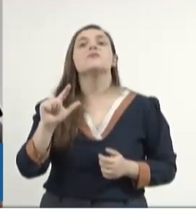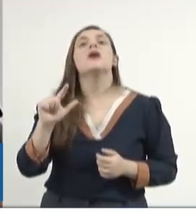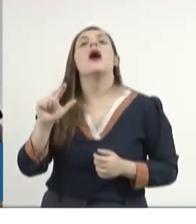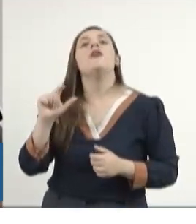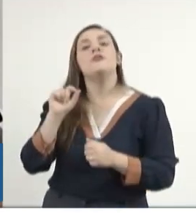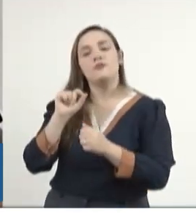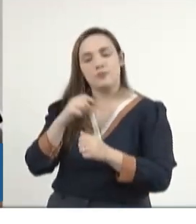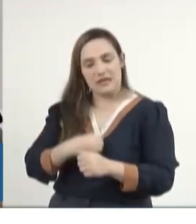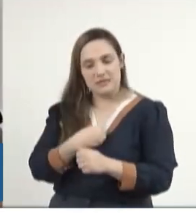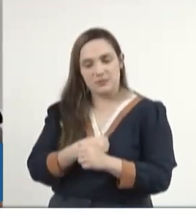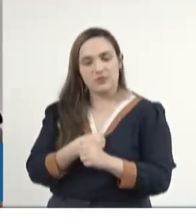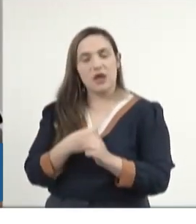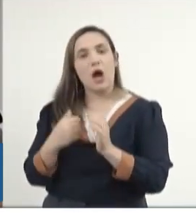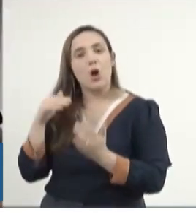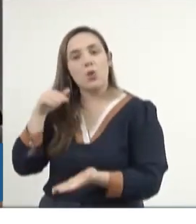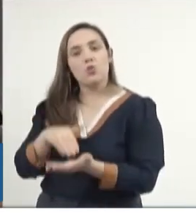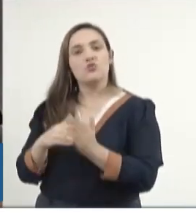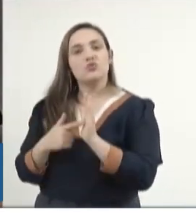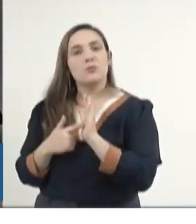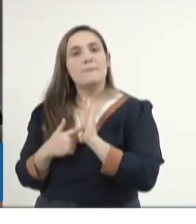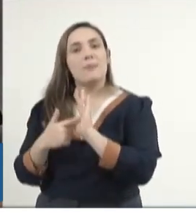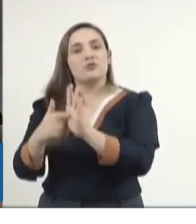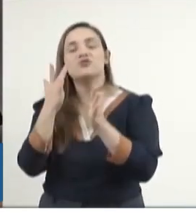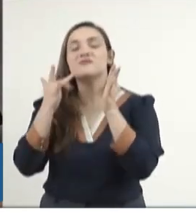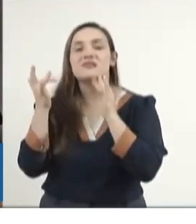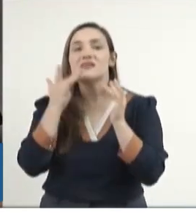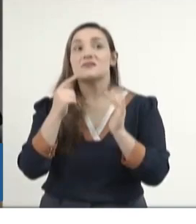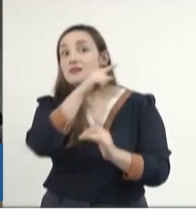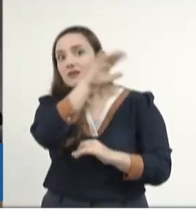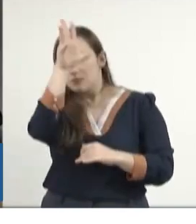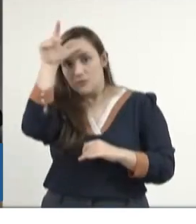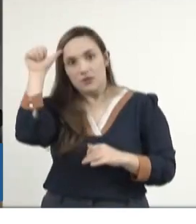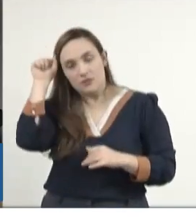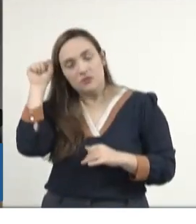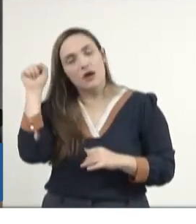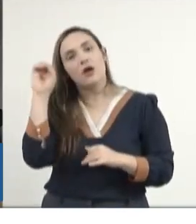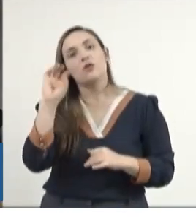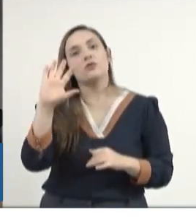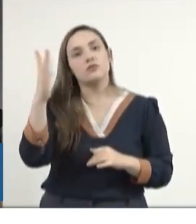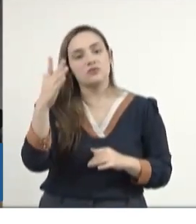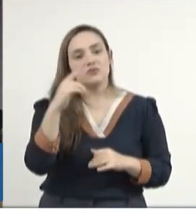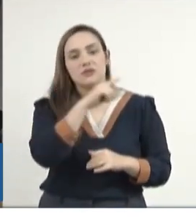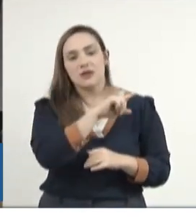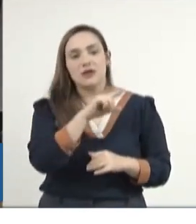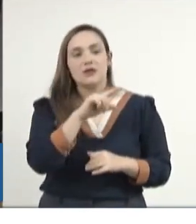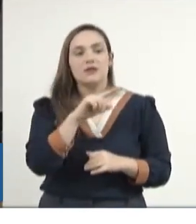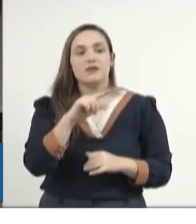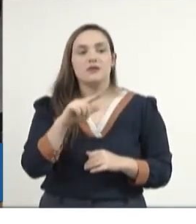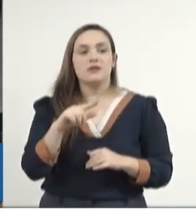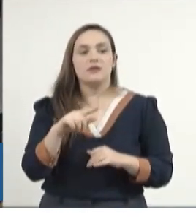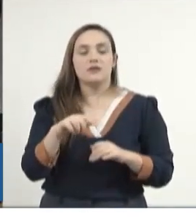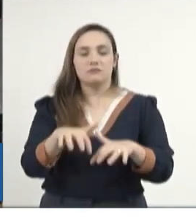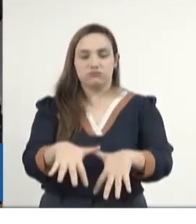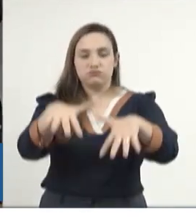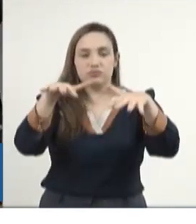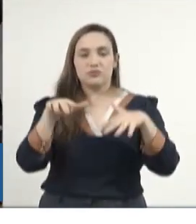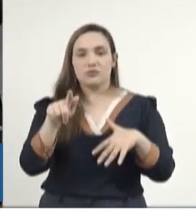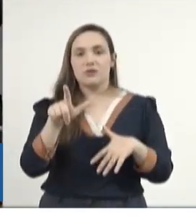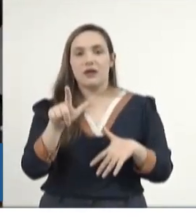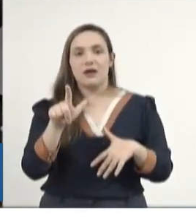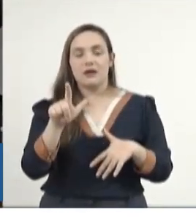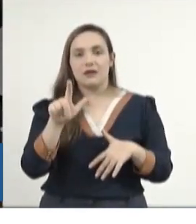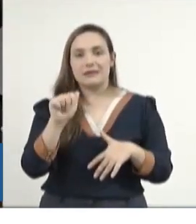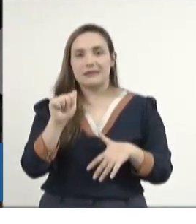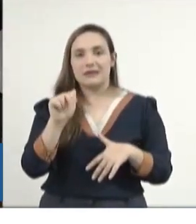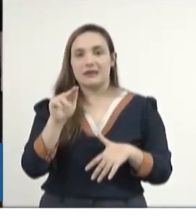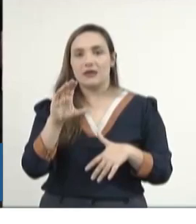mostra Mato Grossense de Teatro, que foi realizada no Grausse Rocha. E a peça